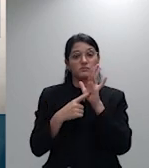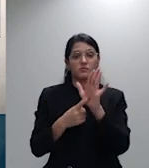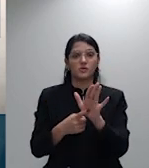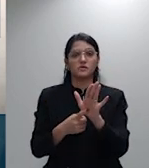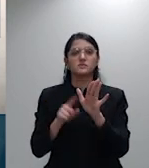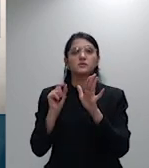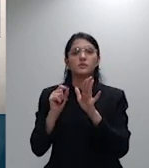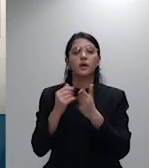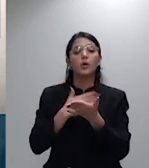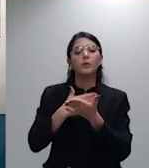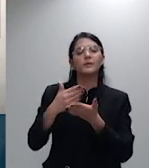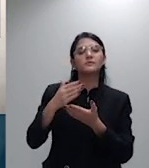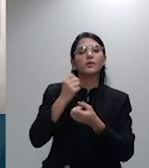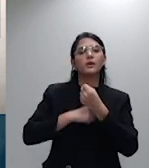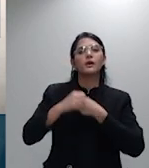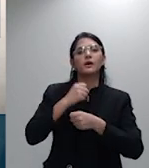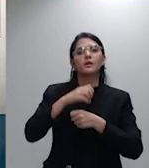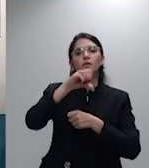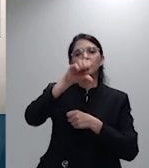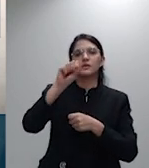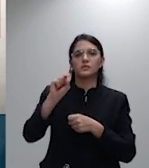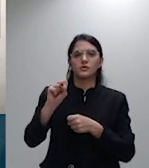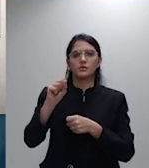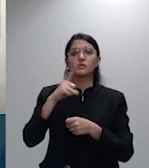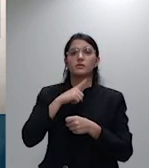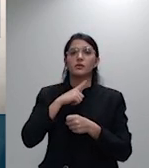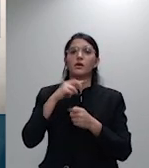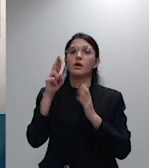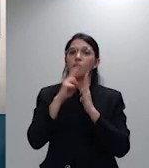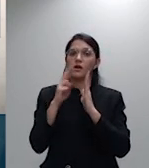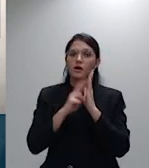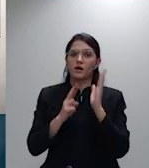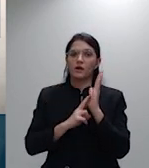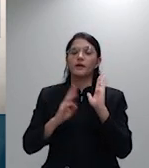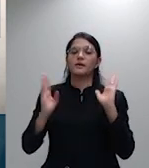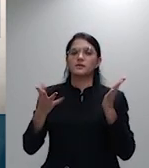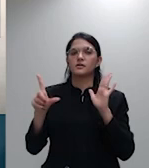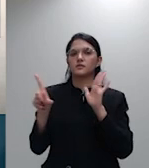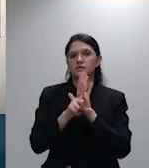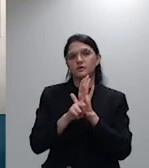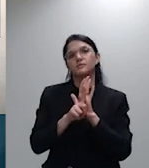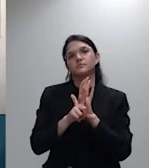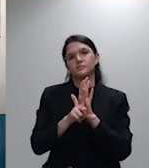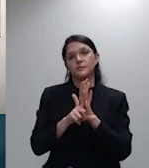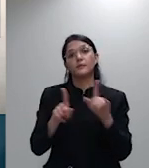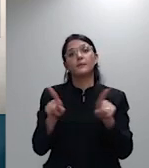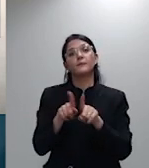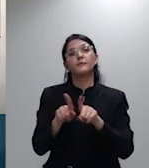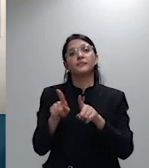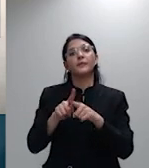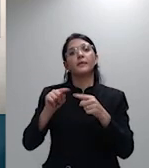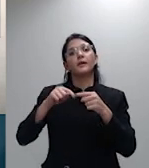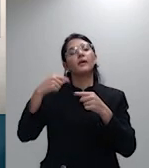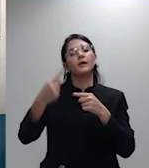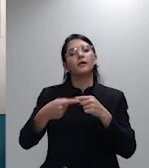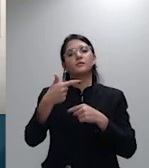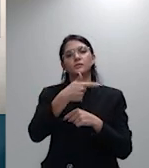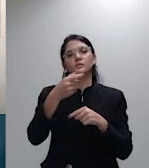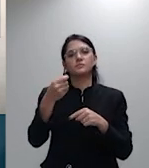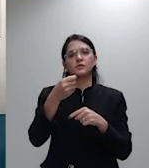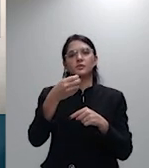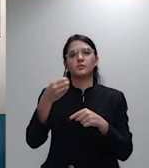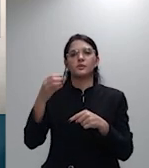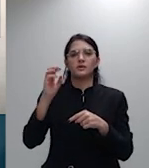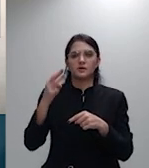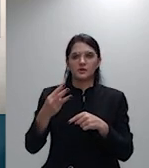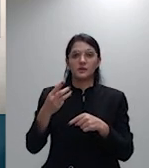aqui as regras já descabelecidas aqui pela lei e temos aqui em 2003 a RN 63 há